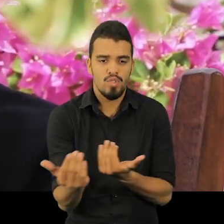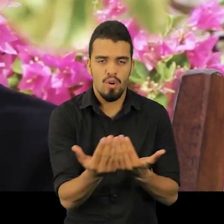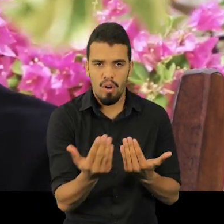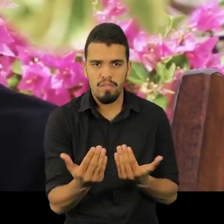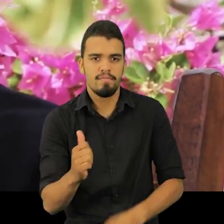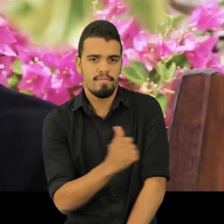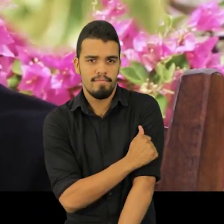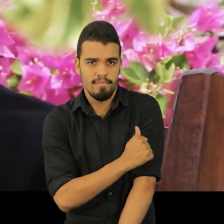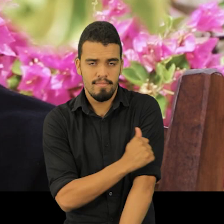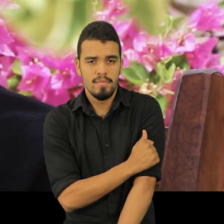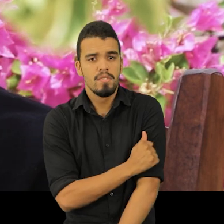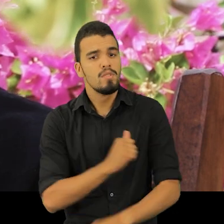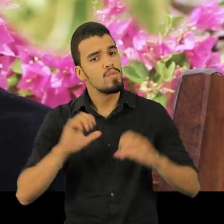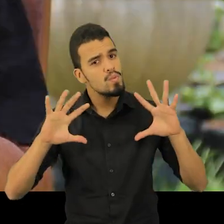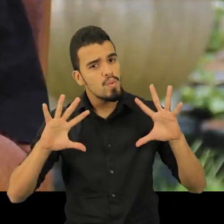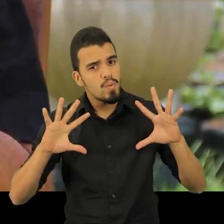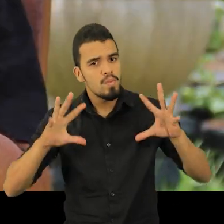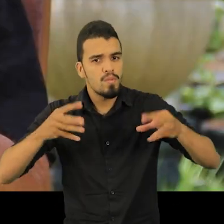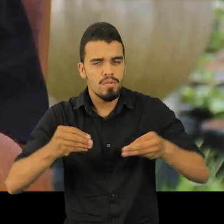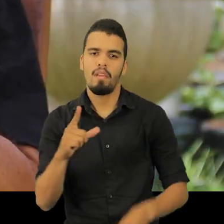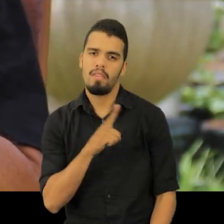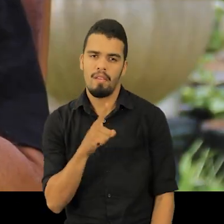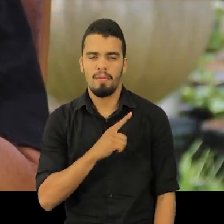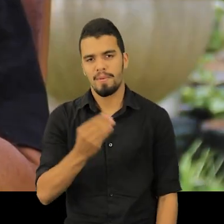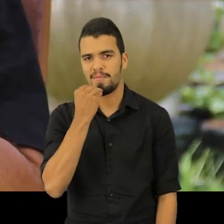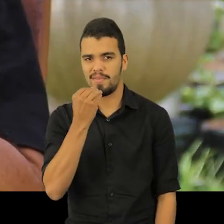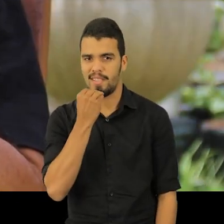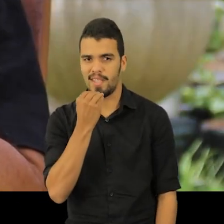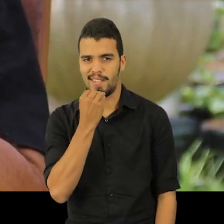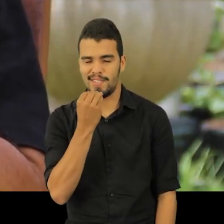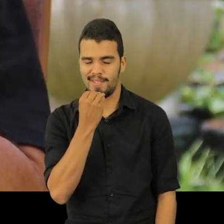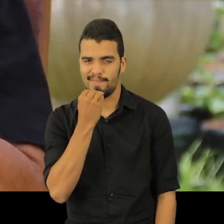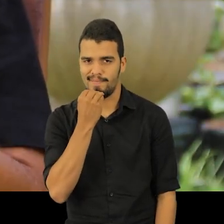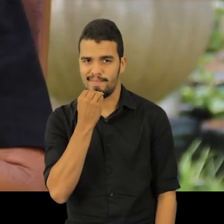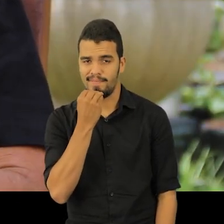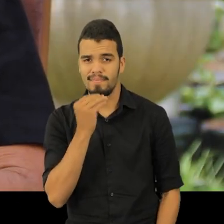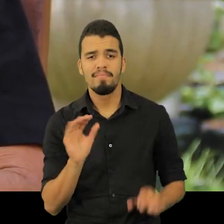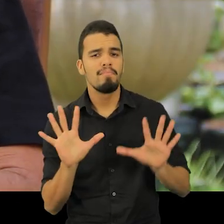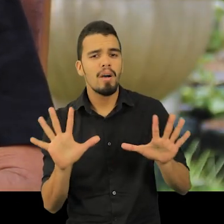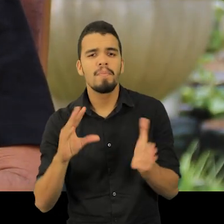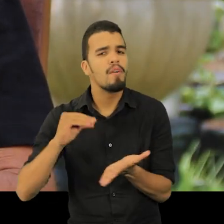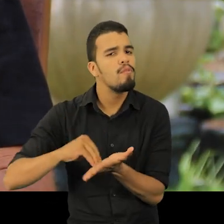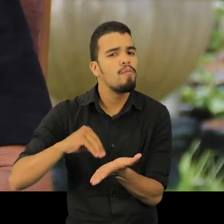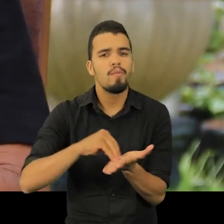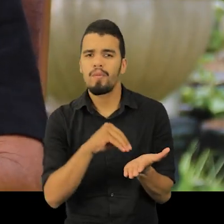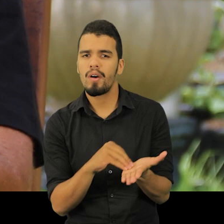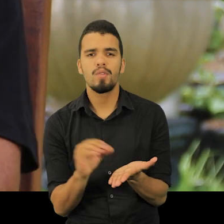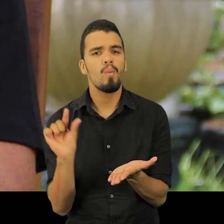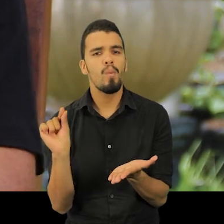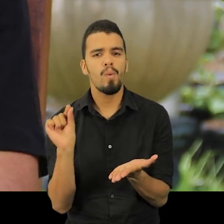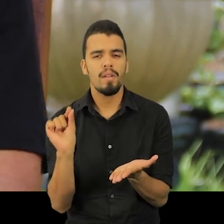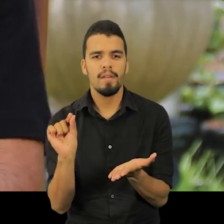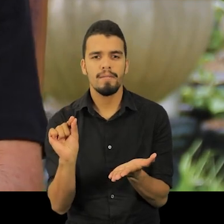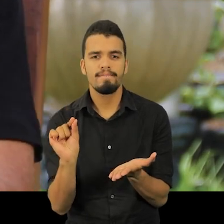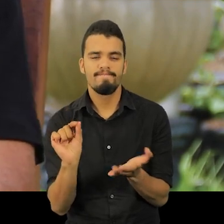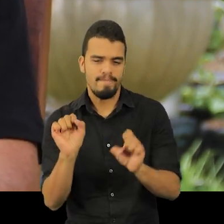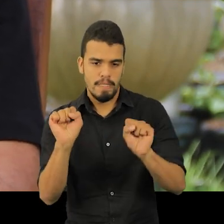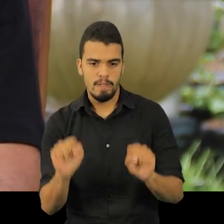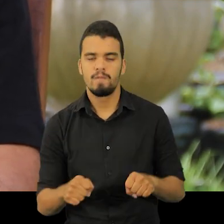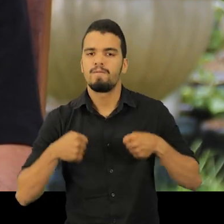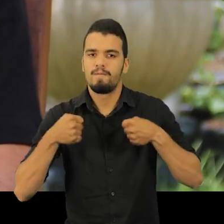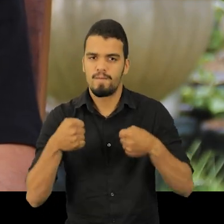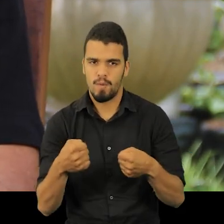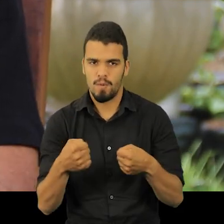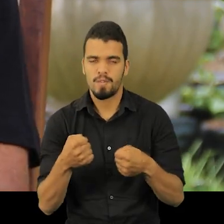oportunidade todo mundo tem. Não falta oportunidade para as pessoas. O que falta, na verdade, é força de